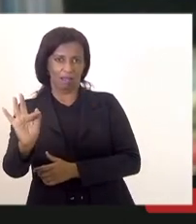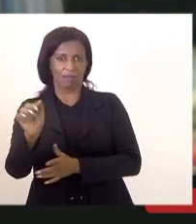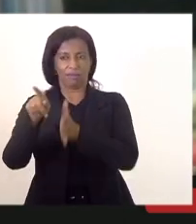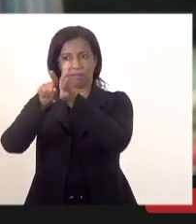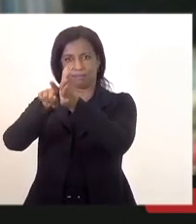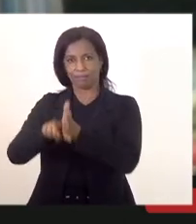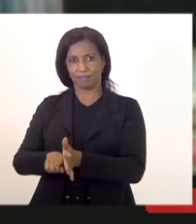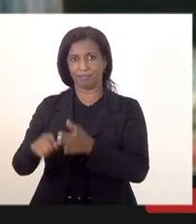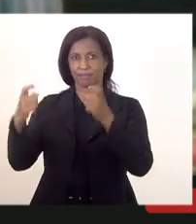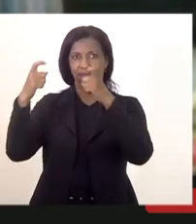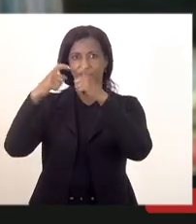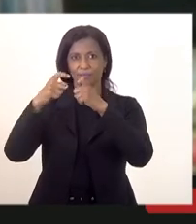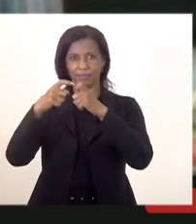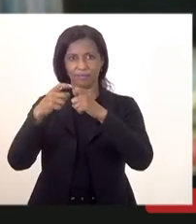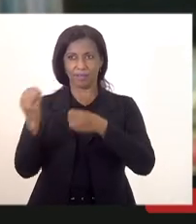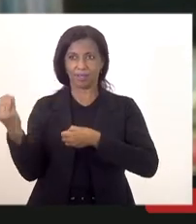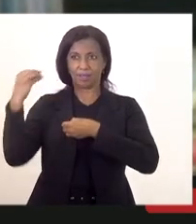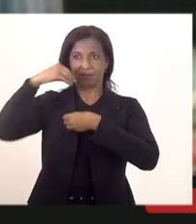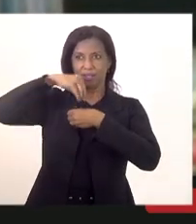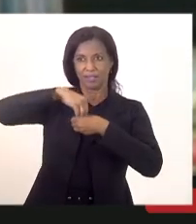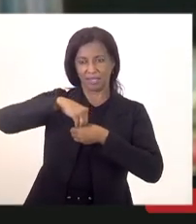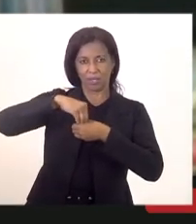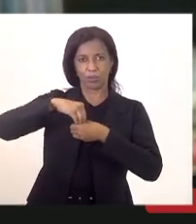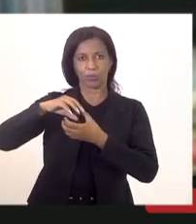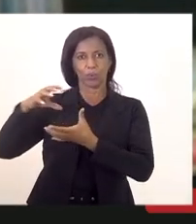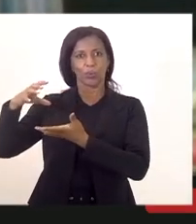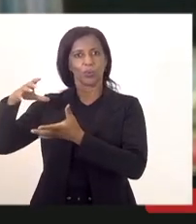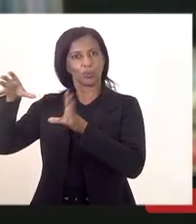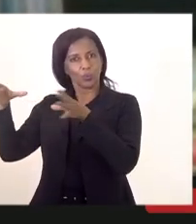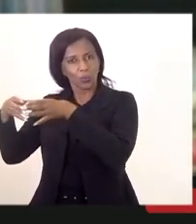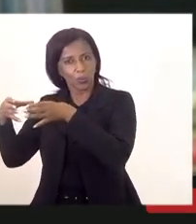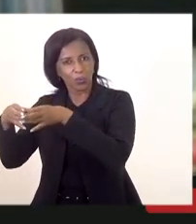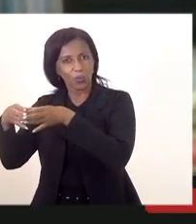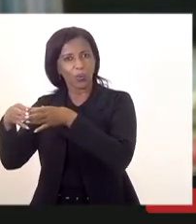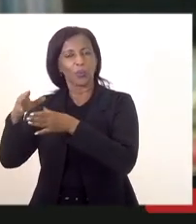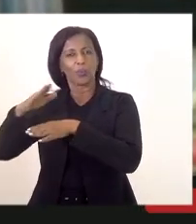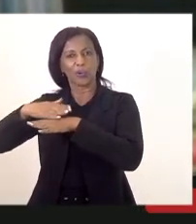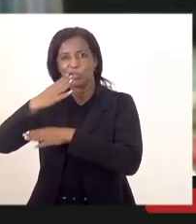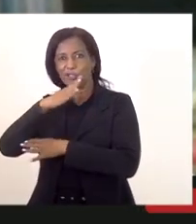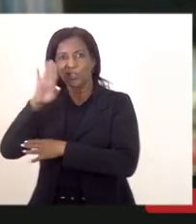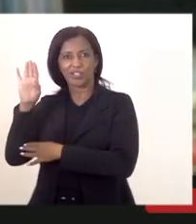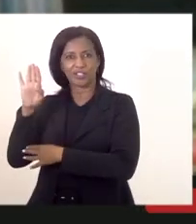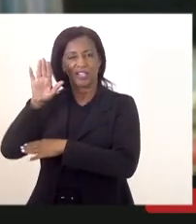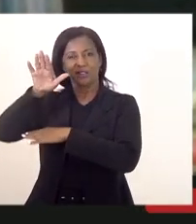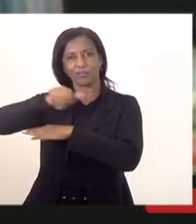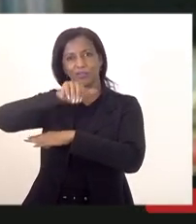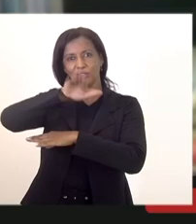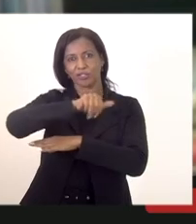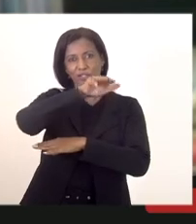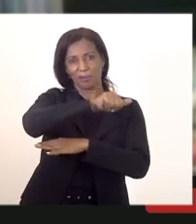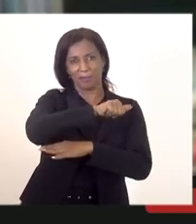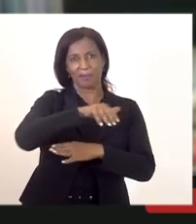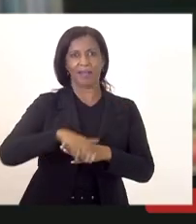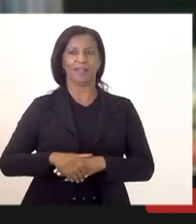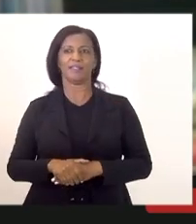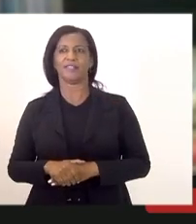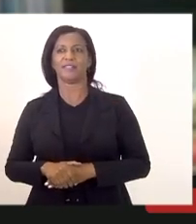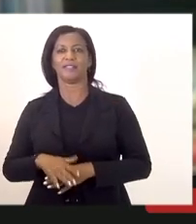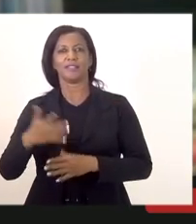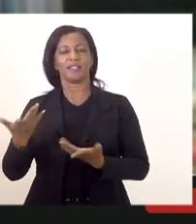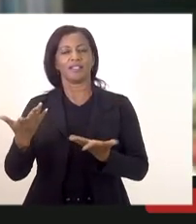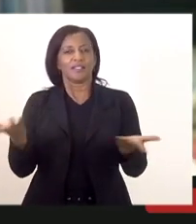ser chamado porque eu estava dentro do número de candidatos que foram selecionados então dentro do número de candidatos